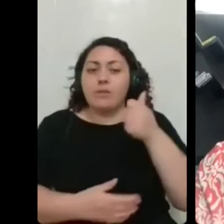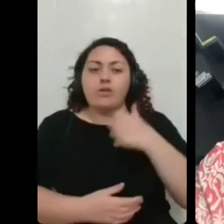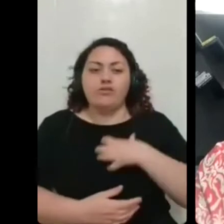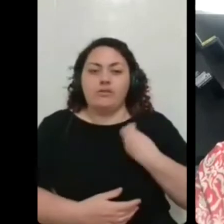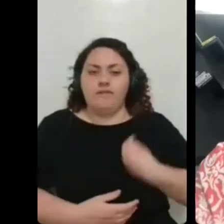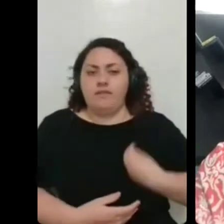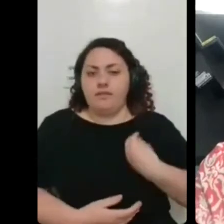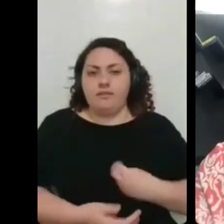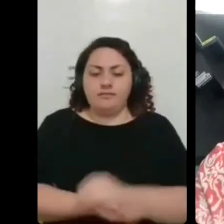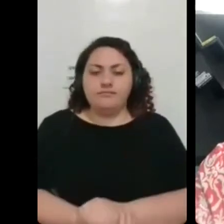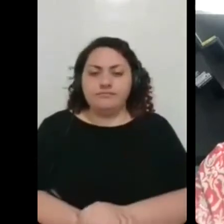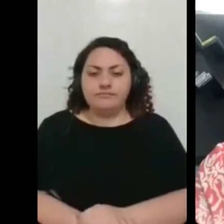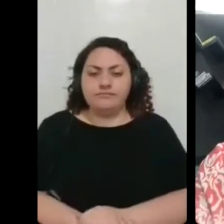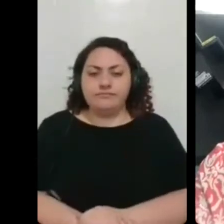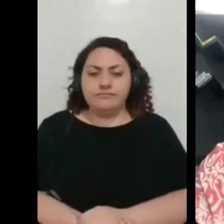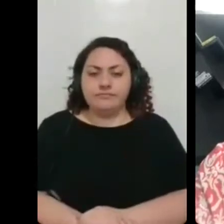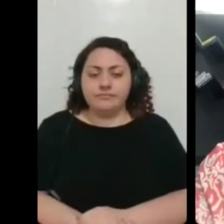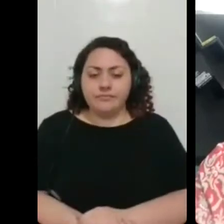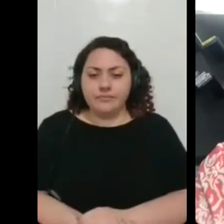a oração da gente